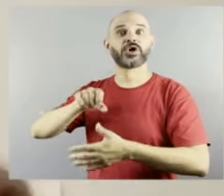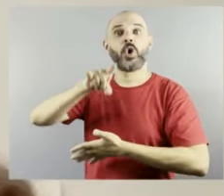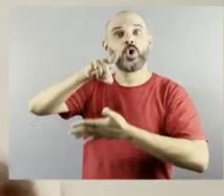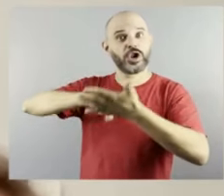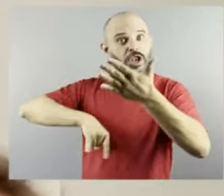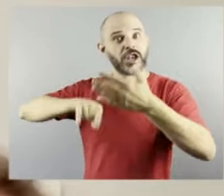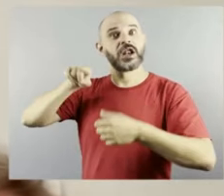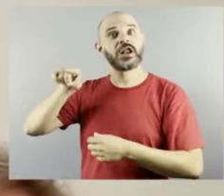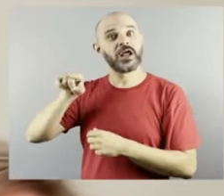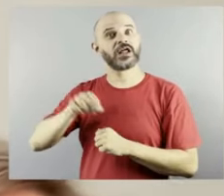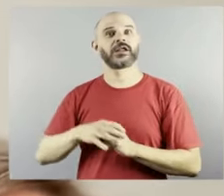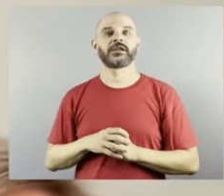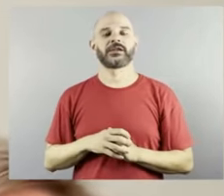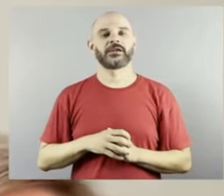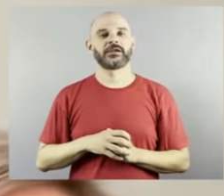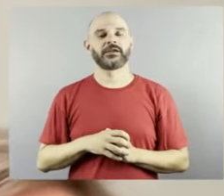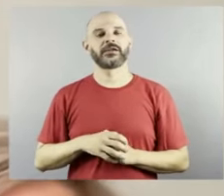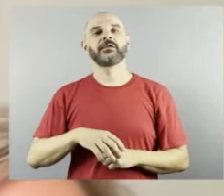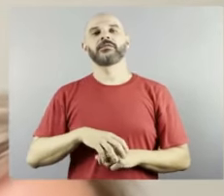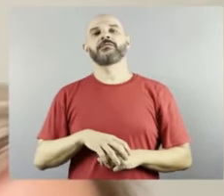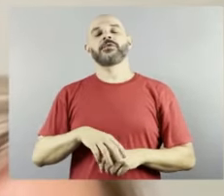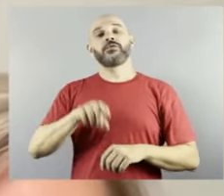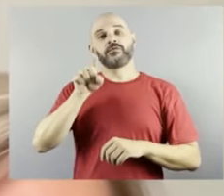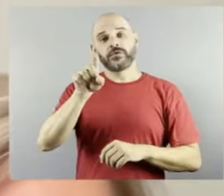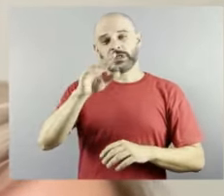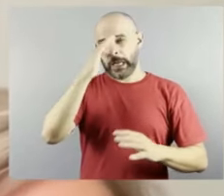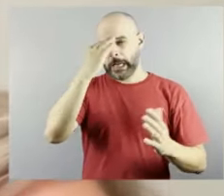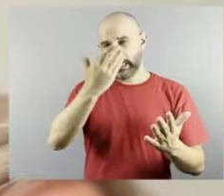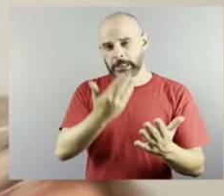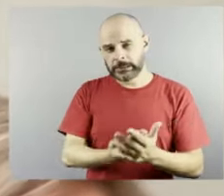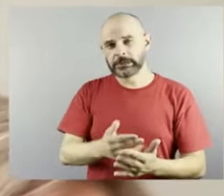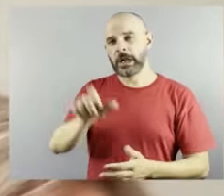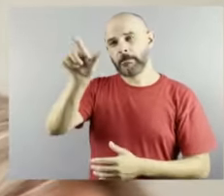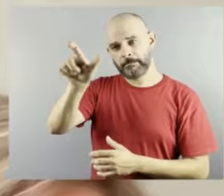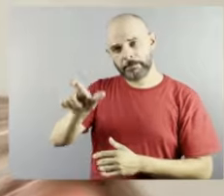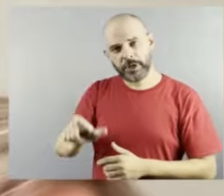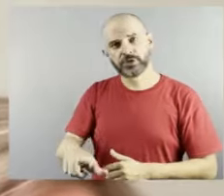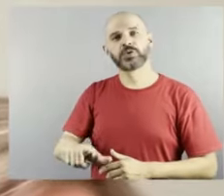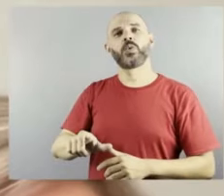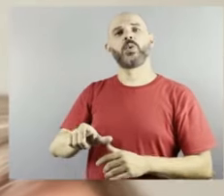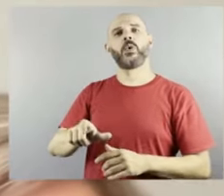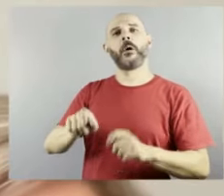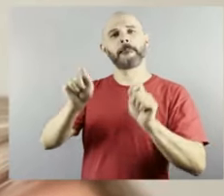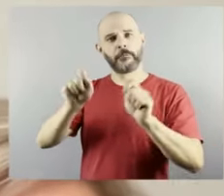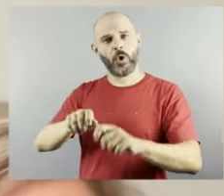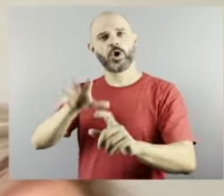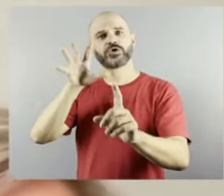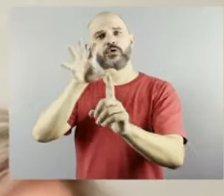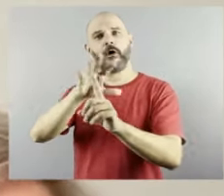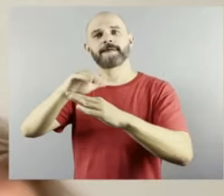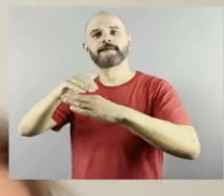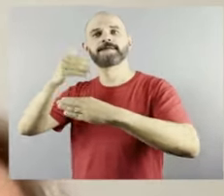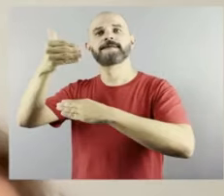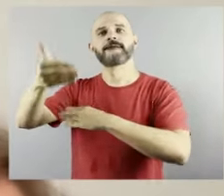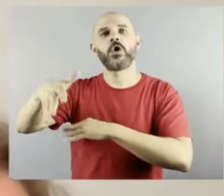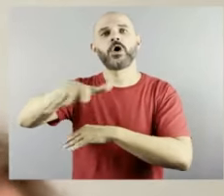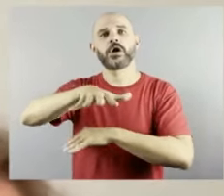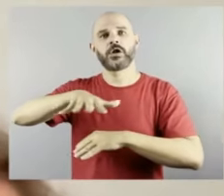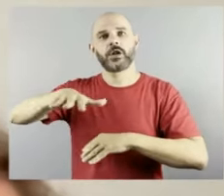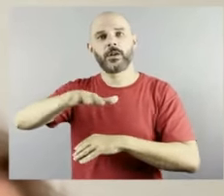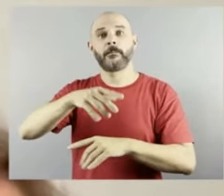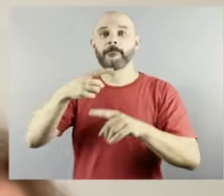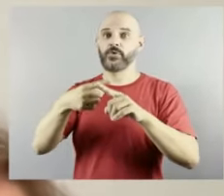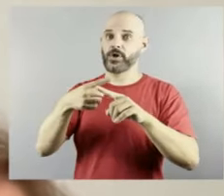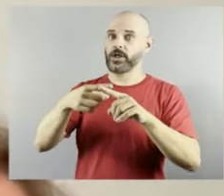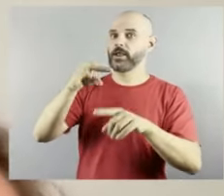é capaz de influenciar fora daquele campo que ela está ali falando, porque a Tati, né? Então, ela fala as